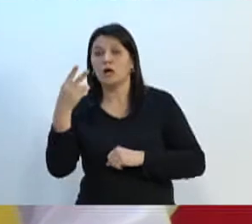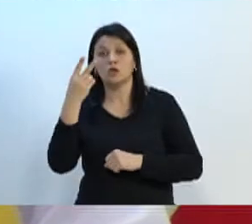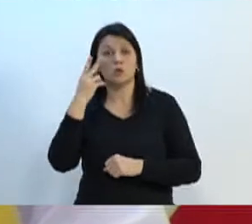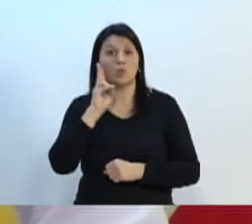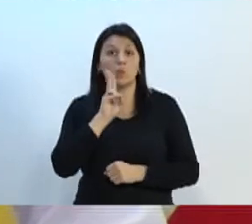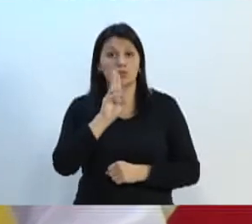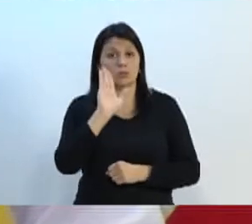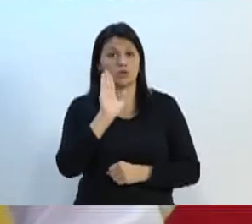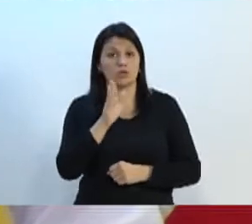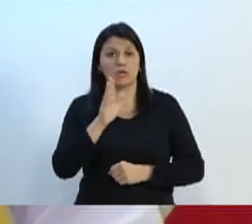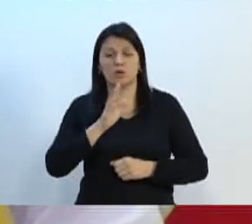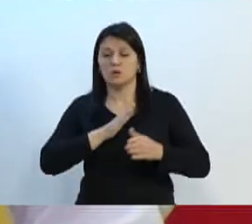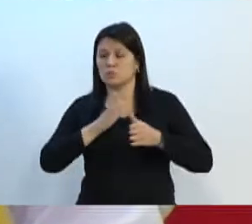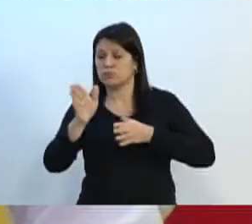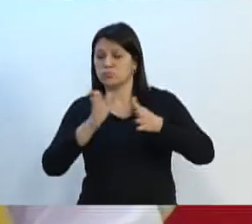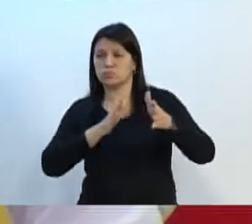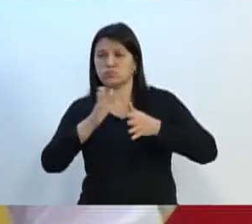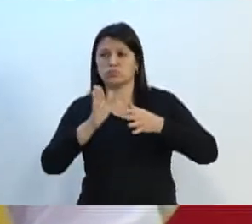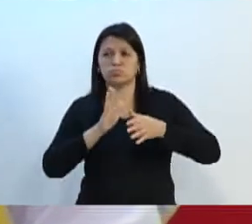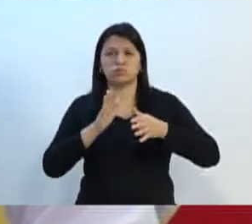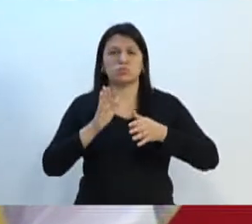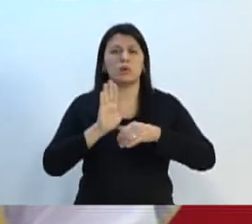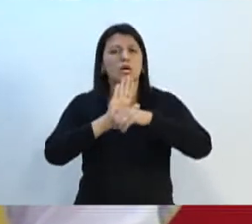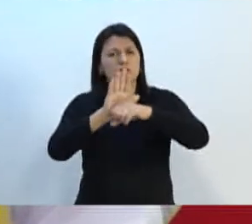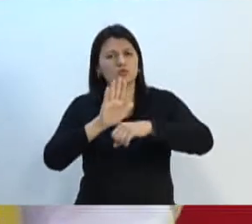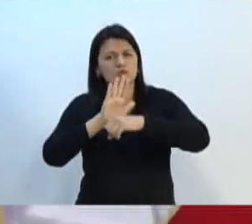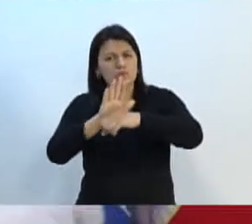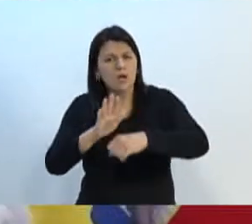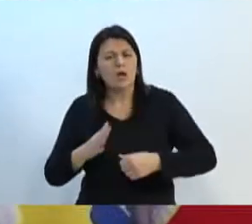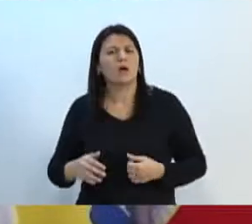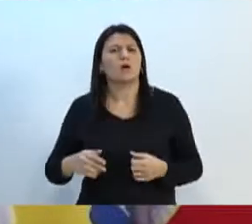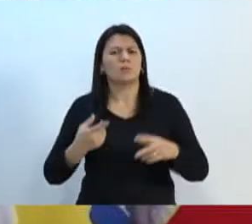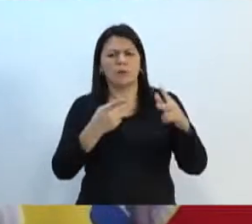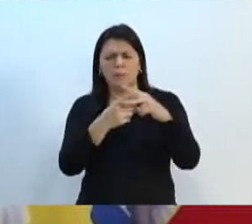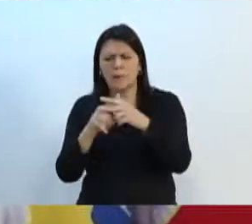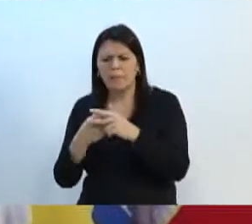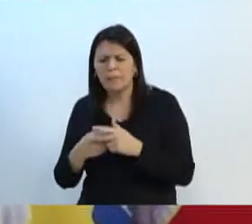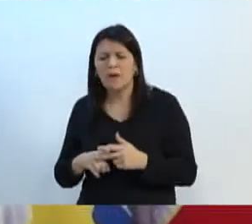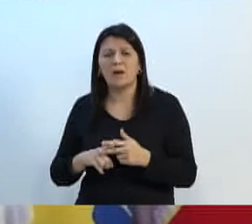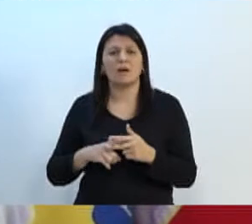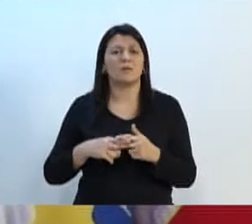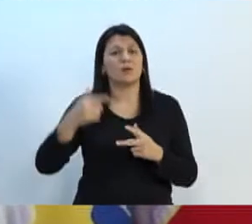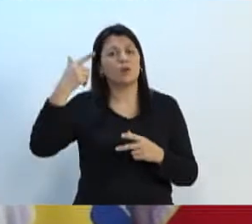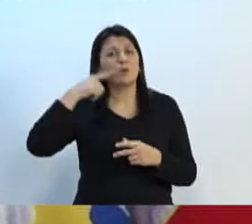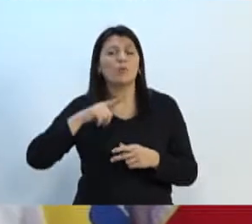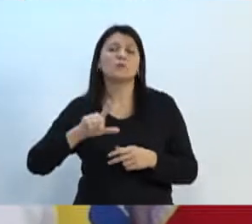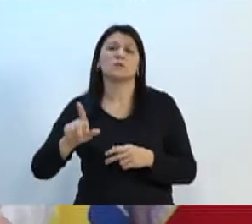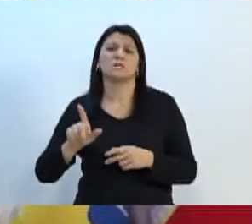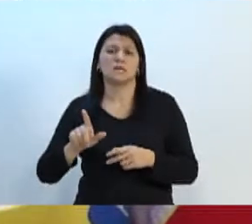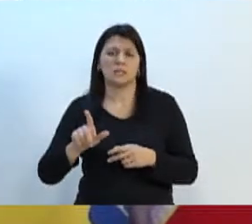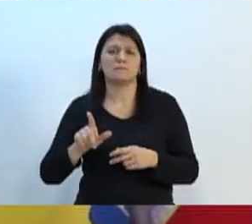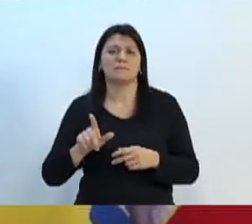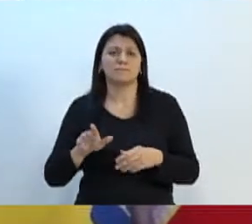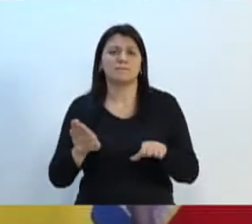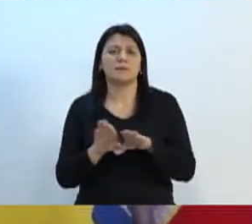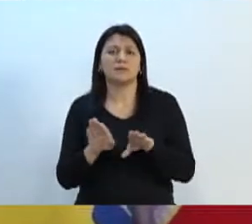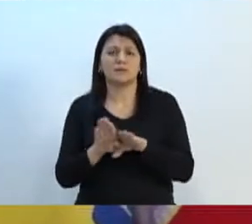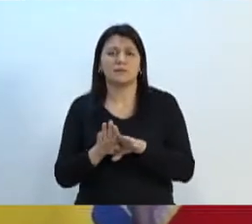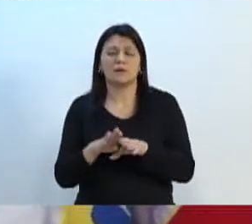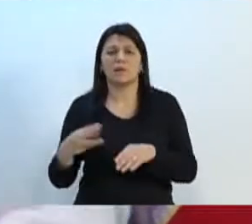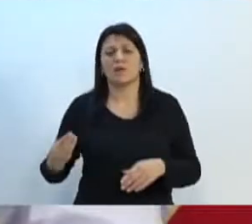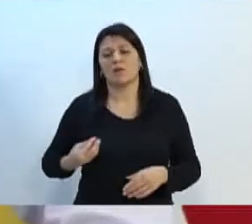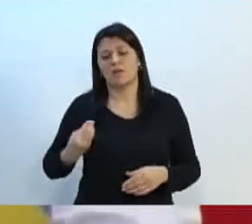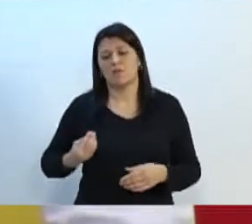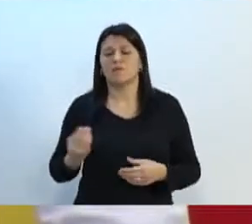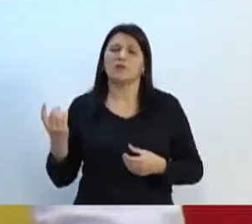correram, têm tentado fazer o máximo possível para tentar ajudar a comunidade e a vida, mais uma vez,